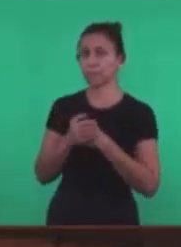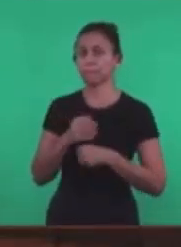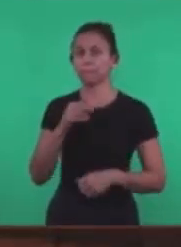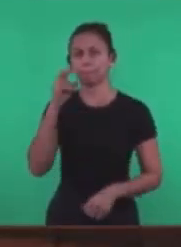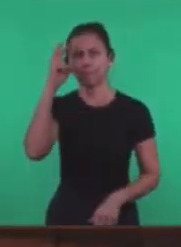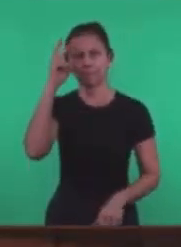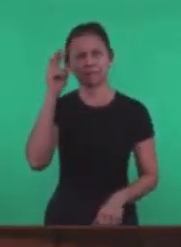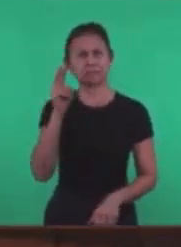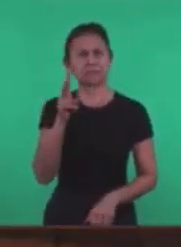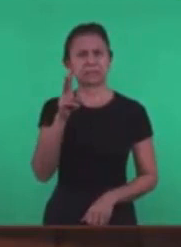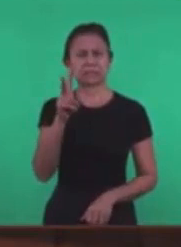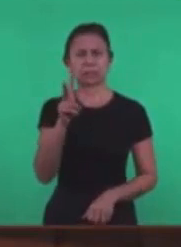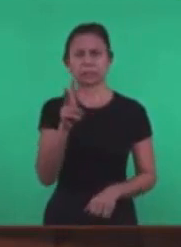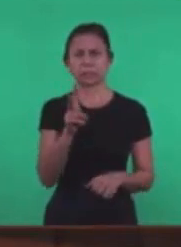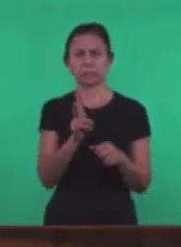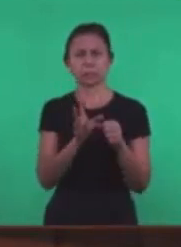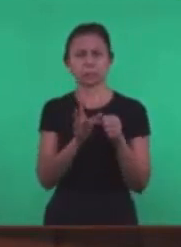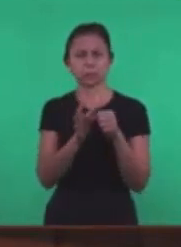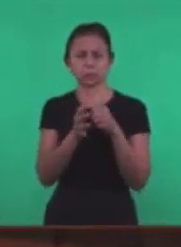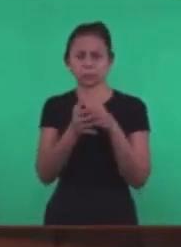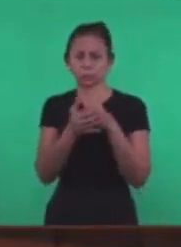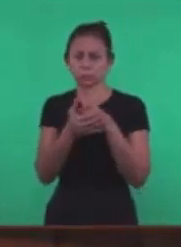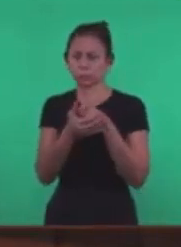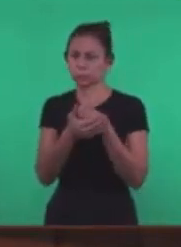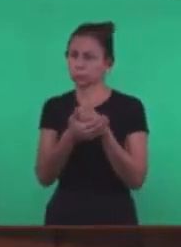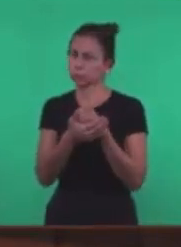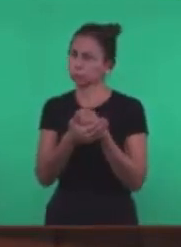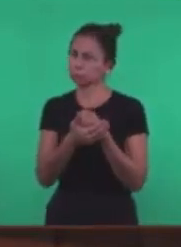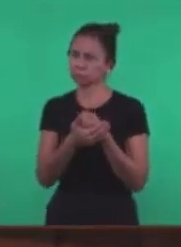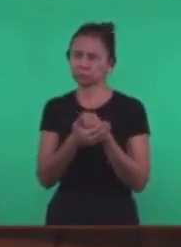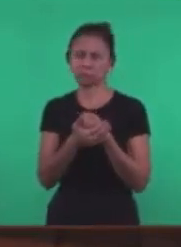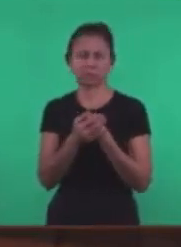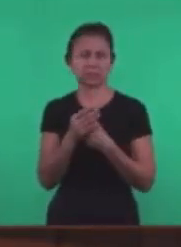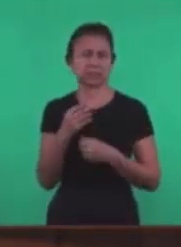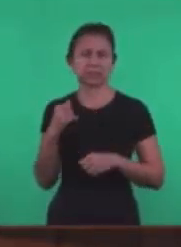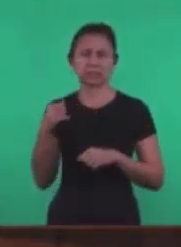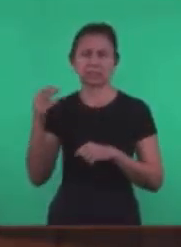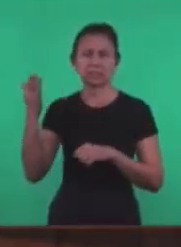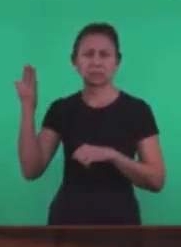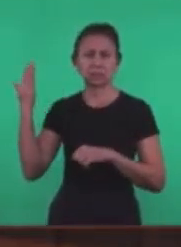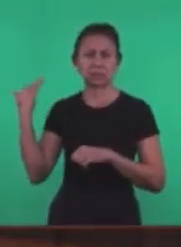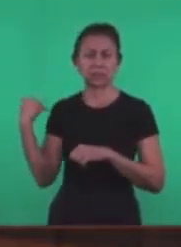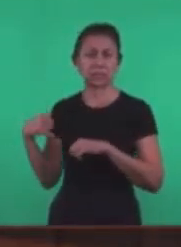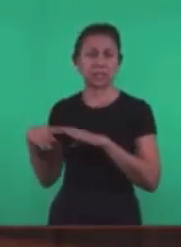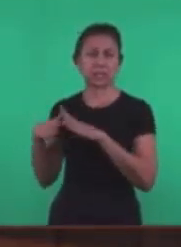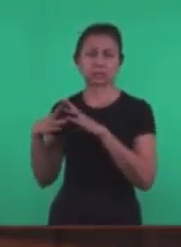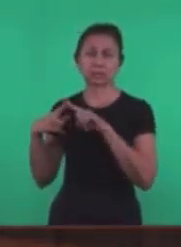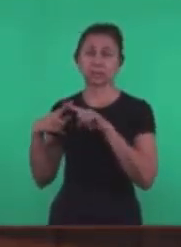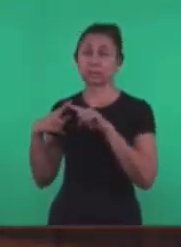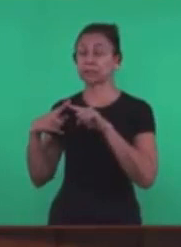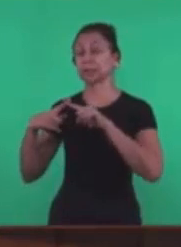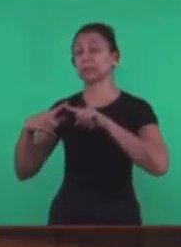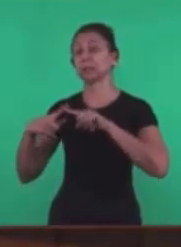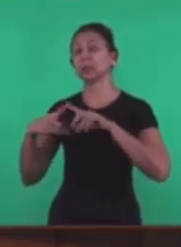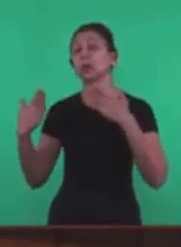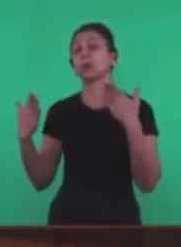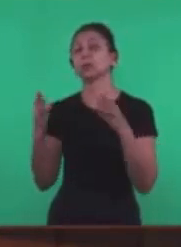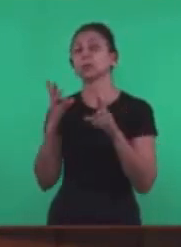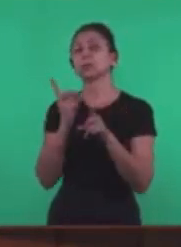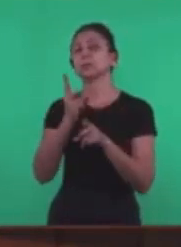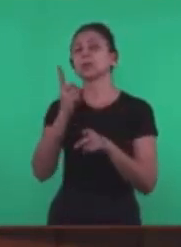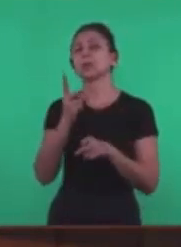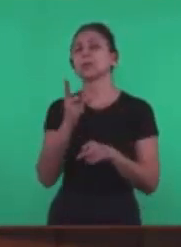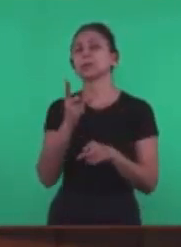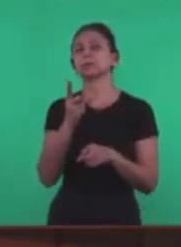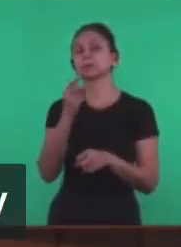Oculta Em todo o decorrer Da vida da igreja Que hoje Se descobre Com facilidade Por quê?